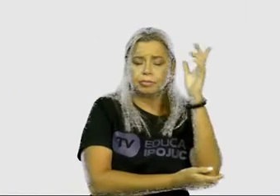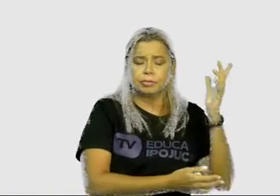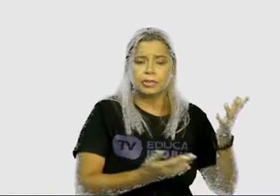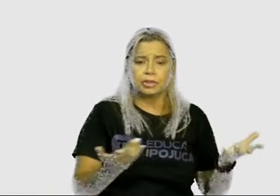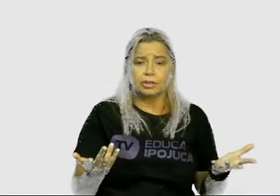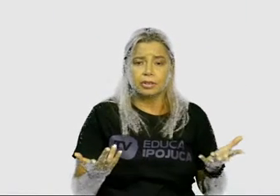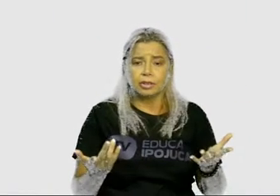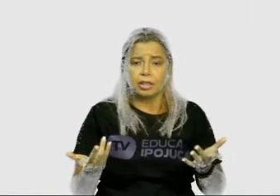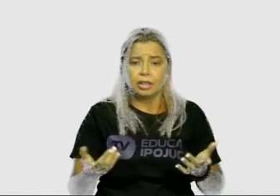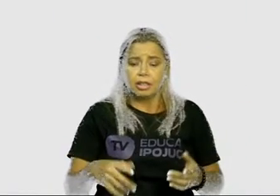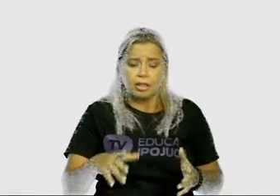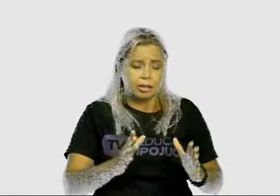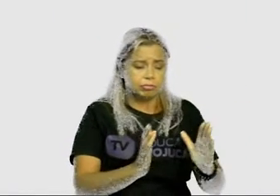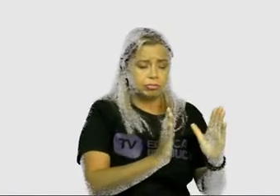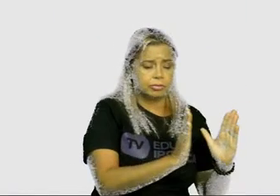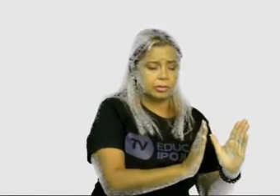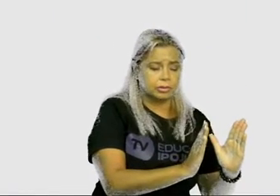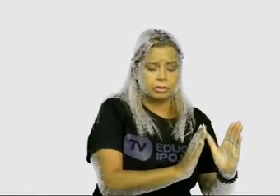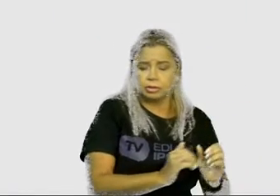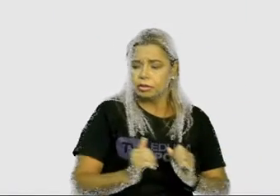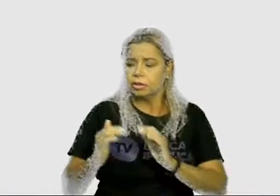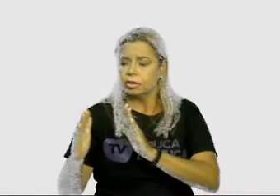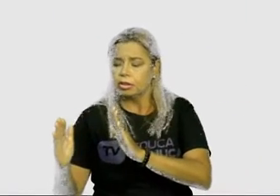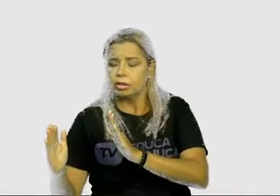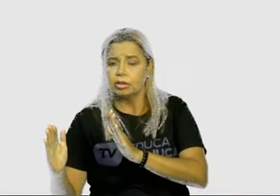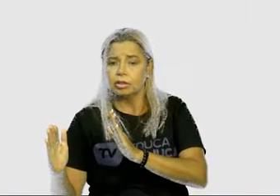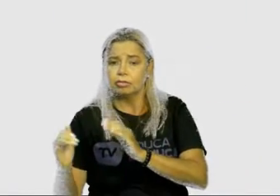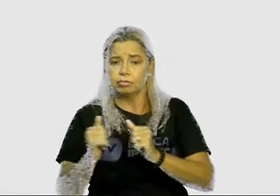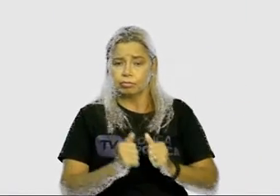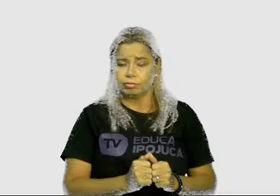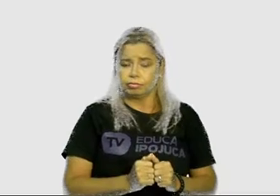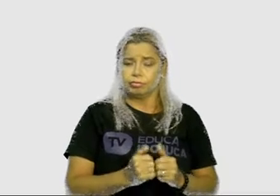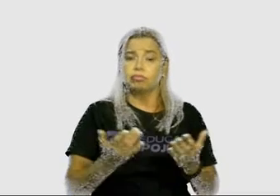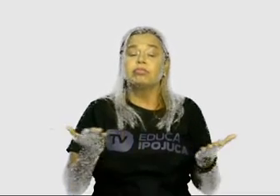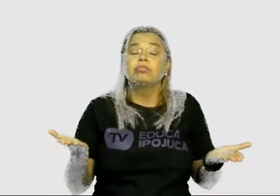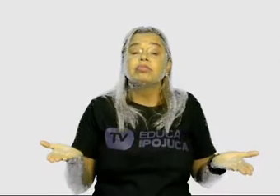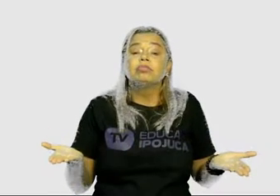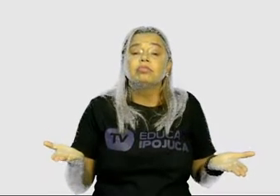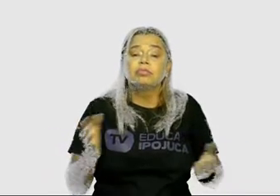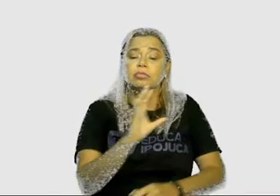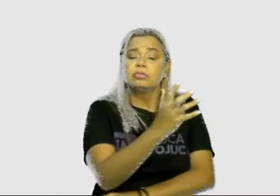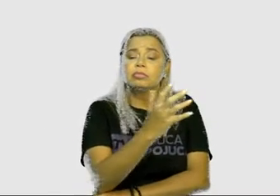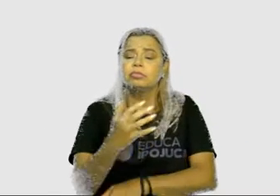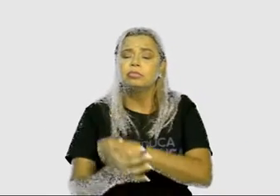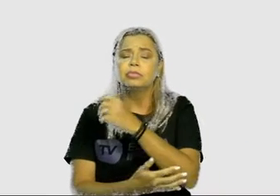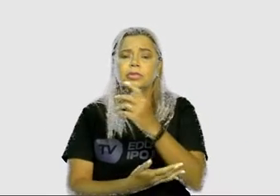sofá. Ela vai estar em que posição do sofá? Seria à esquerda ou direita?